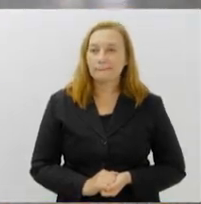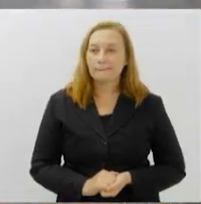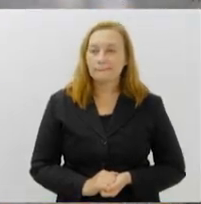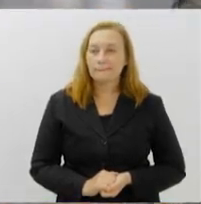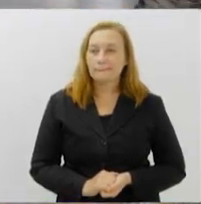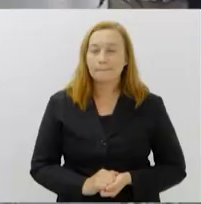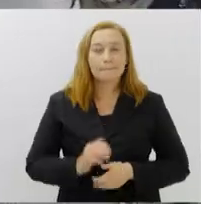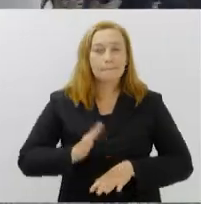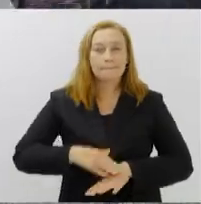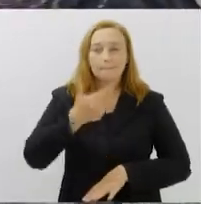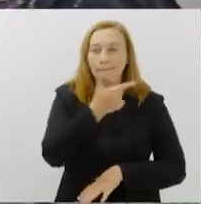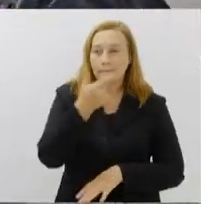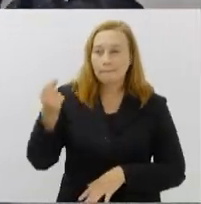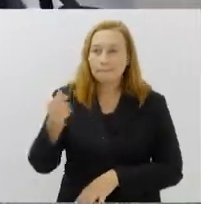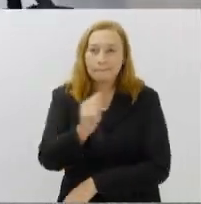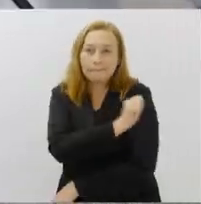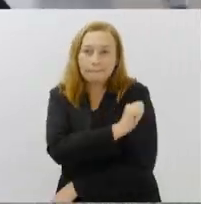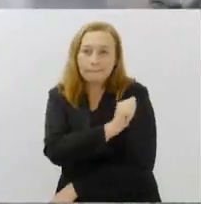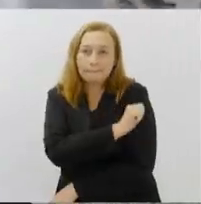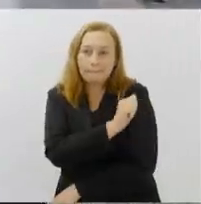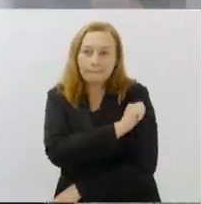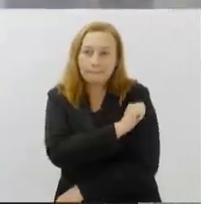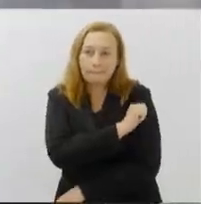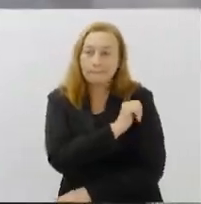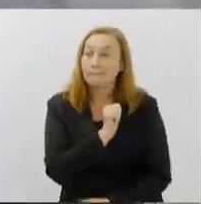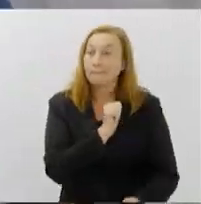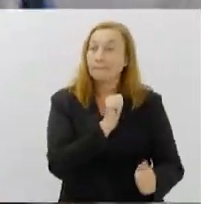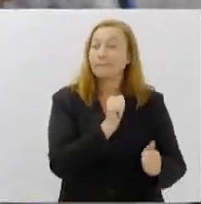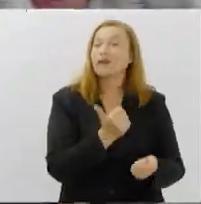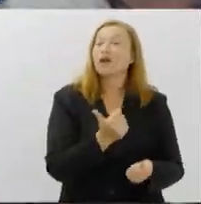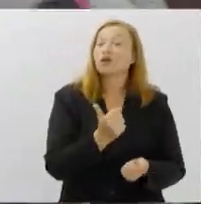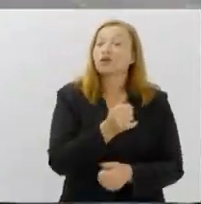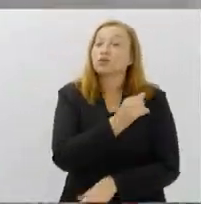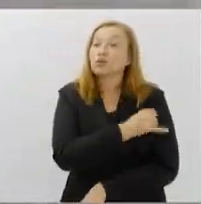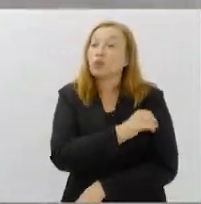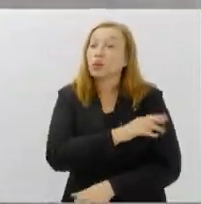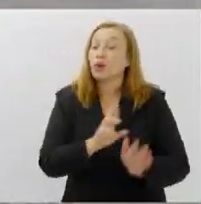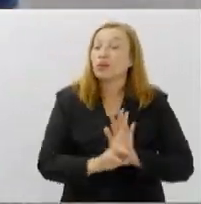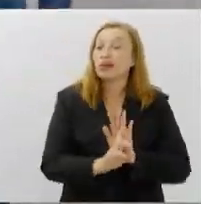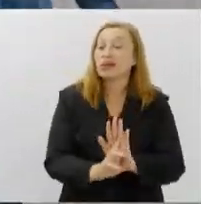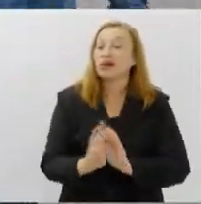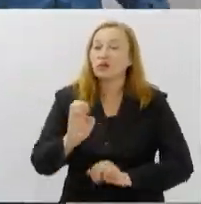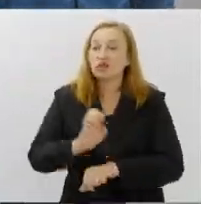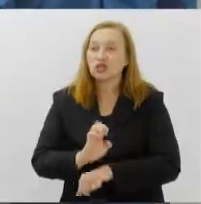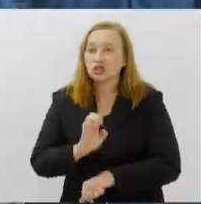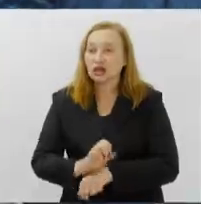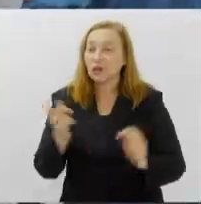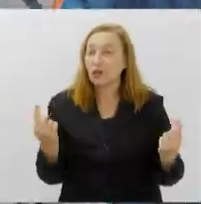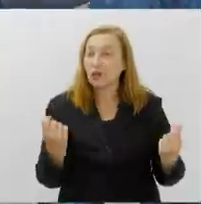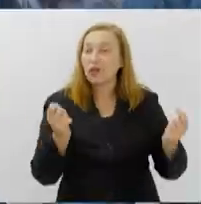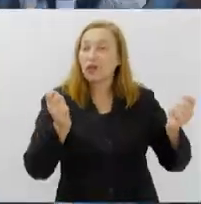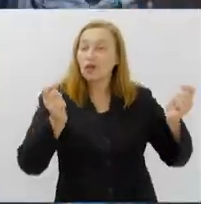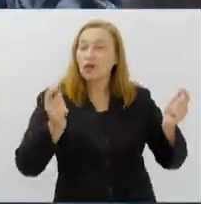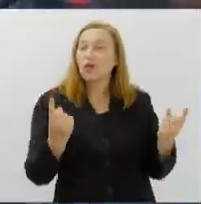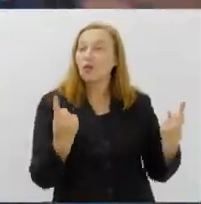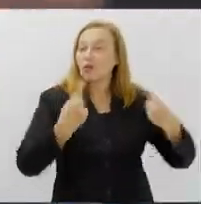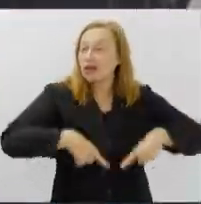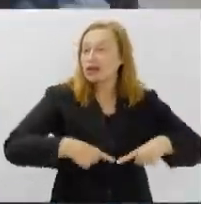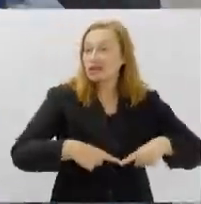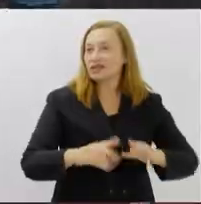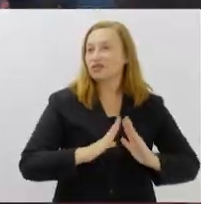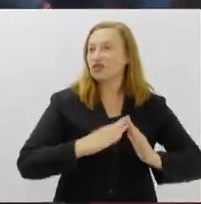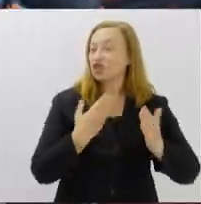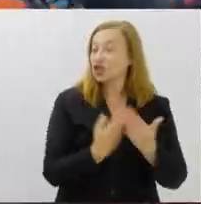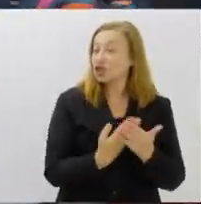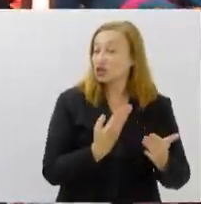Mais de 200 estudantes atletas do Rio embarcaram para representar o Estado na maior competição de desporto escolar no país,